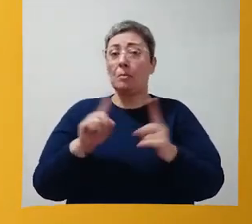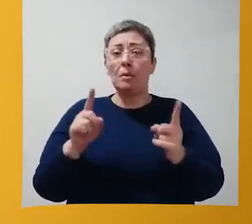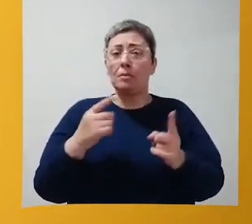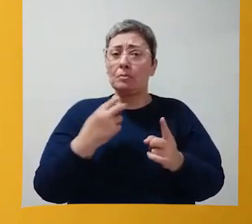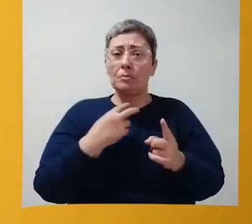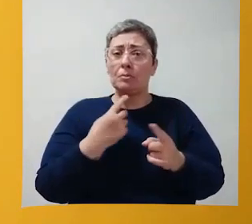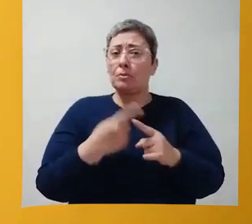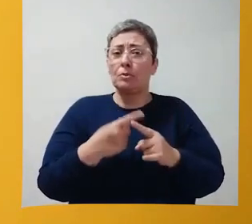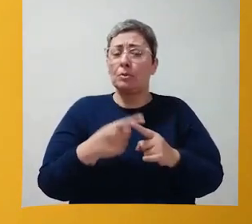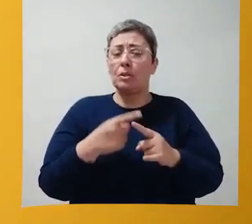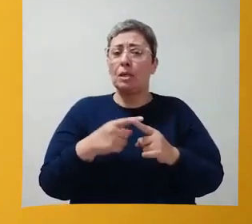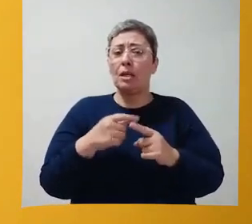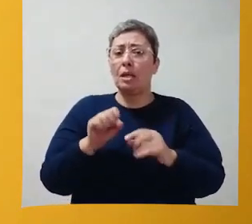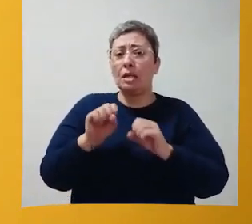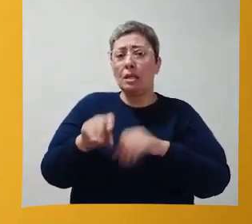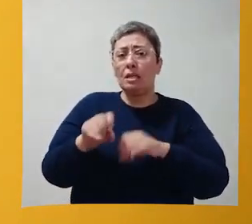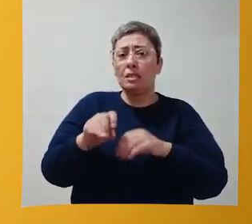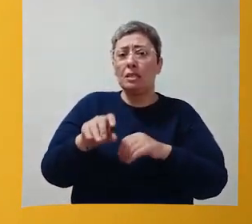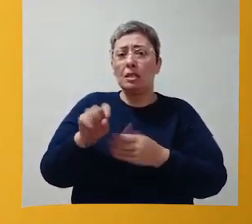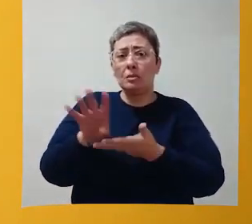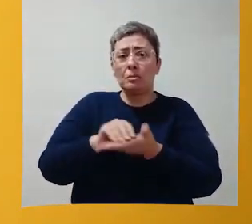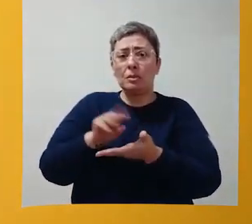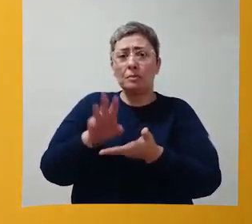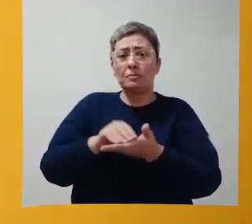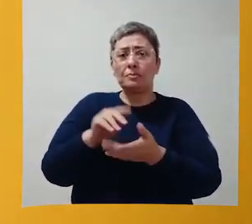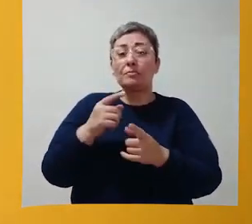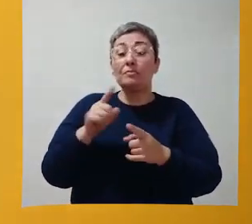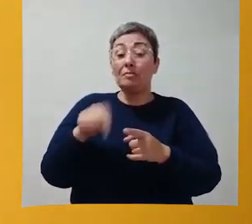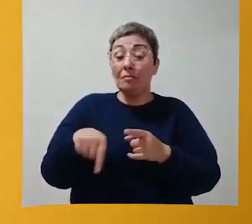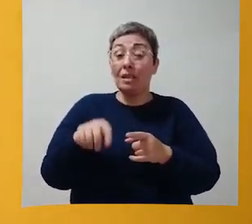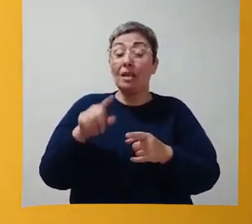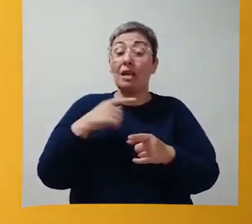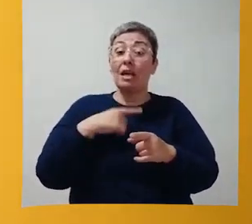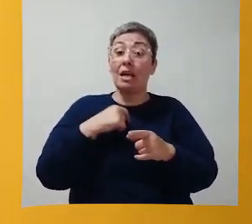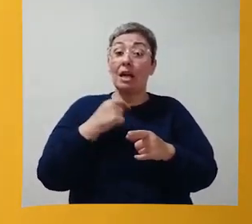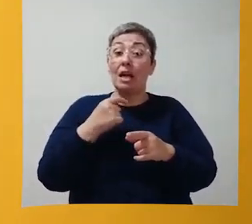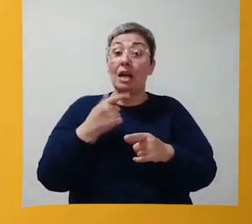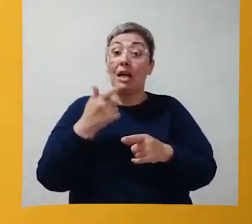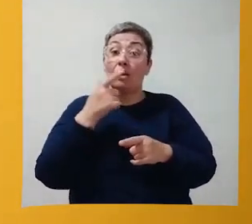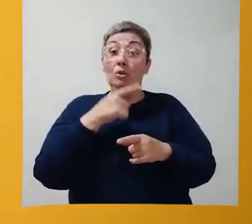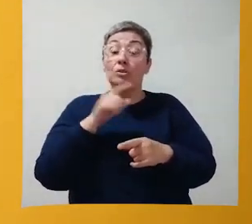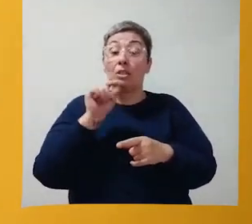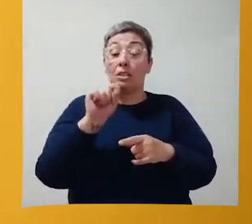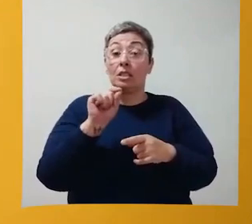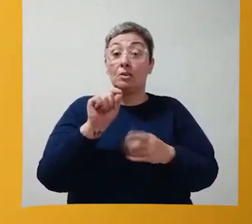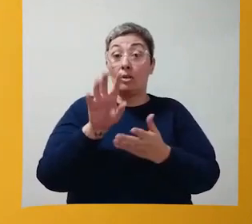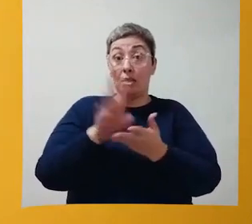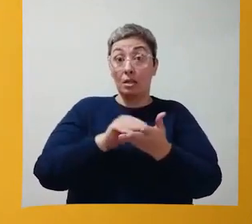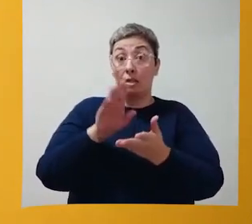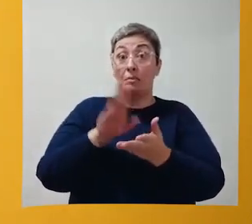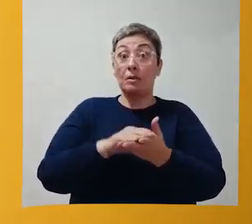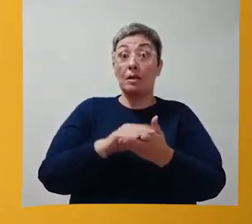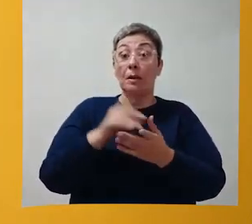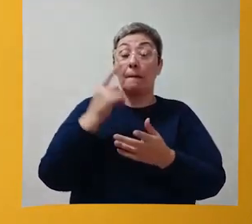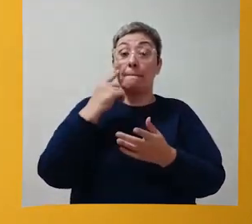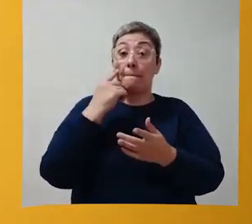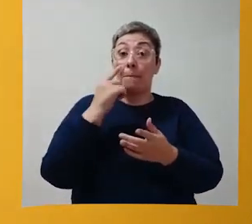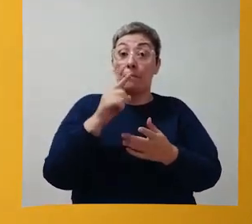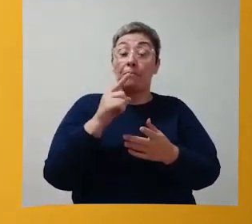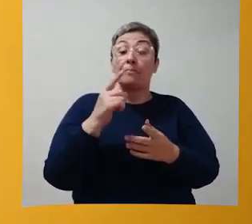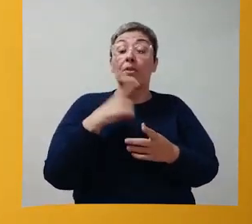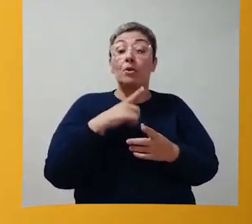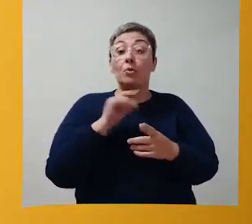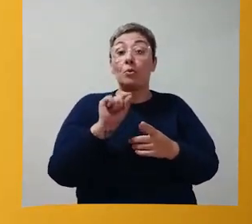Ah, mas por que que nós ensinamos a criança a imitar? A imitação leva a criança aqui. A imitação leva a